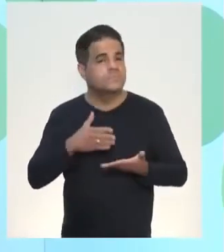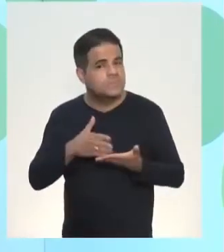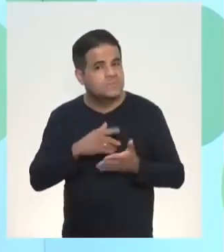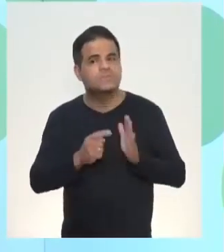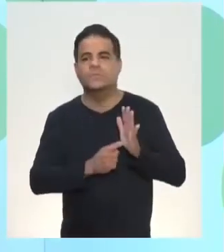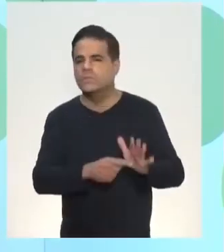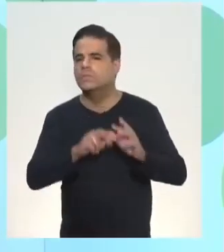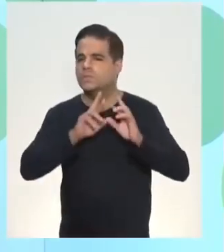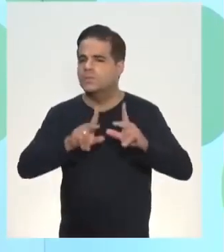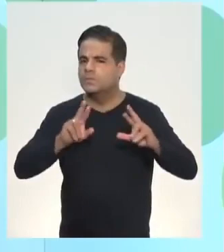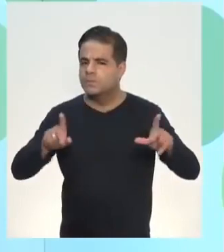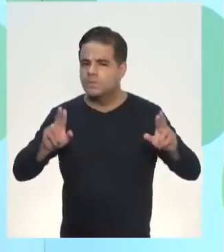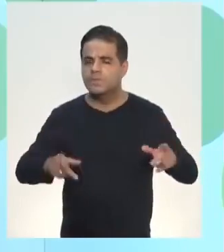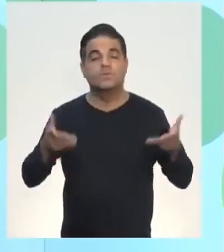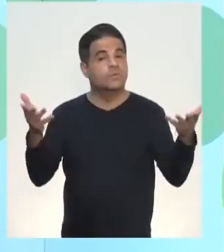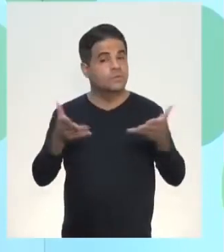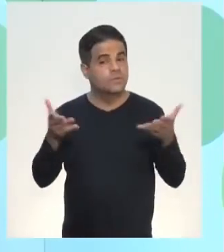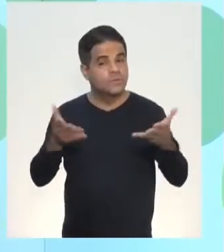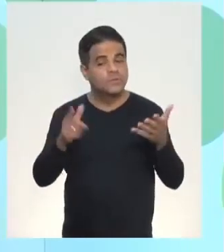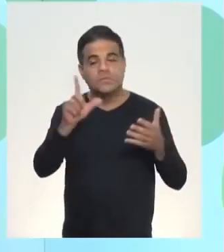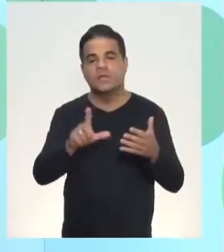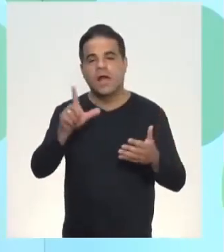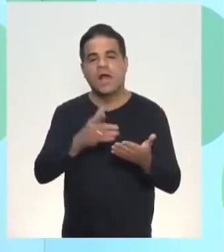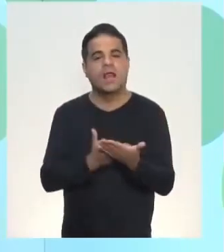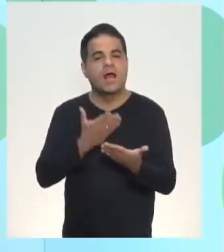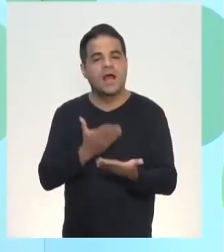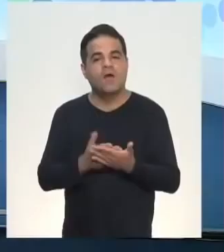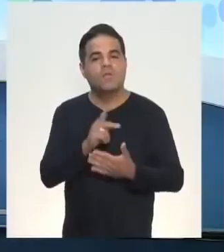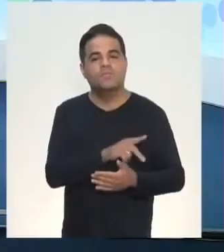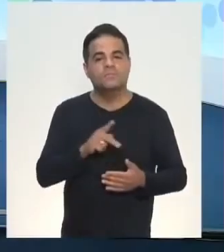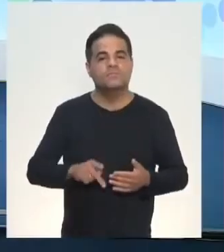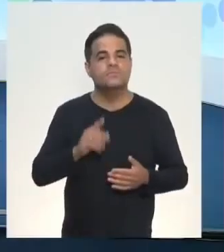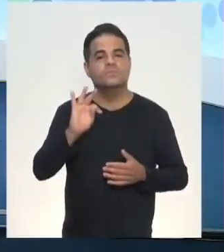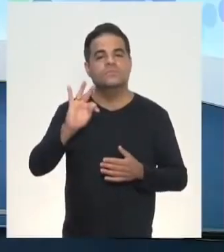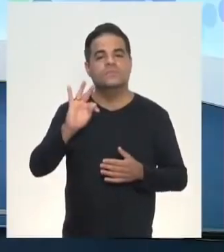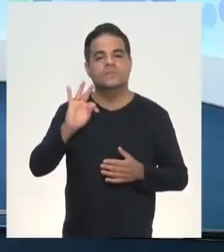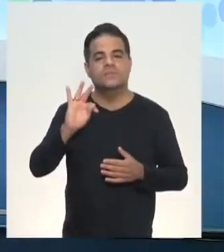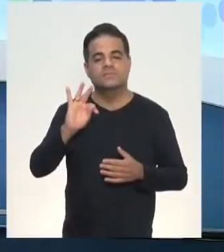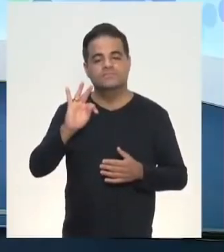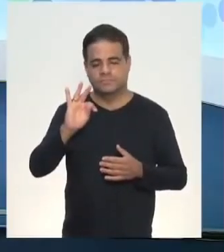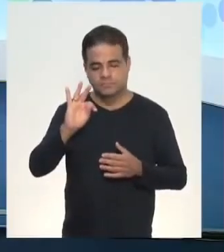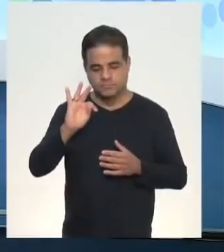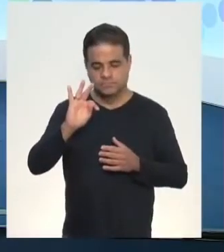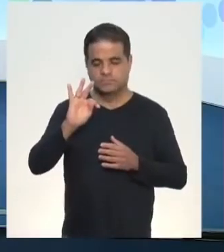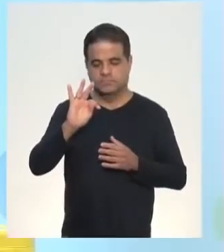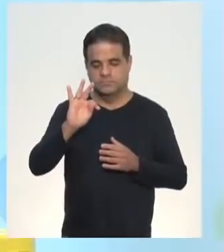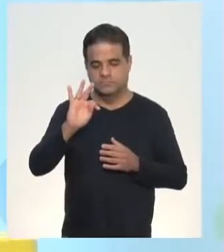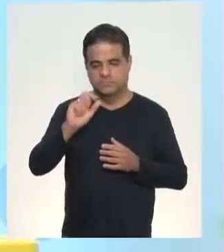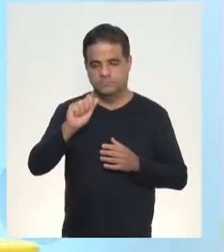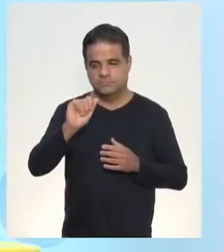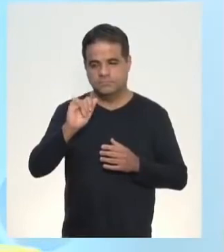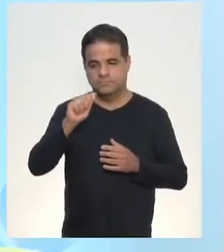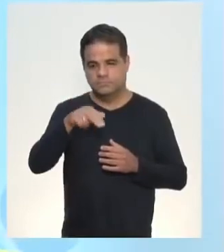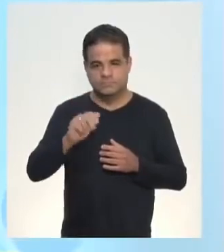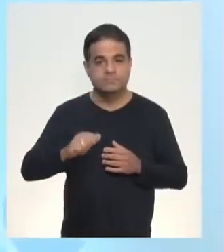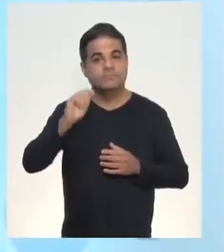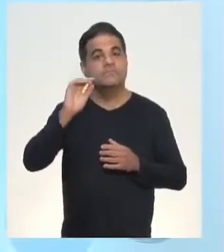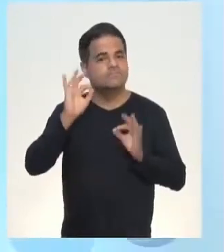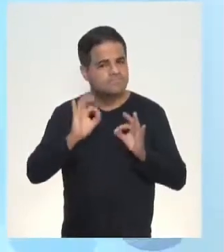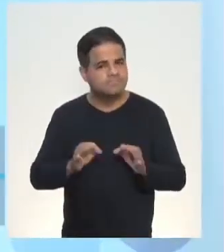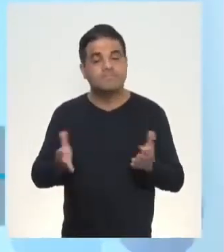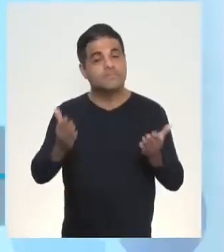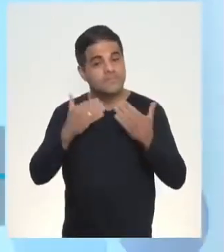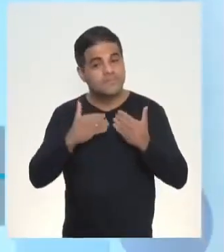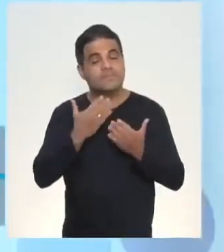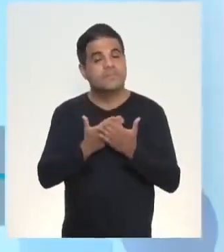caramba. E hoje, claro, a aula da professora Tayana, aquela aula excelente. Vamos lá, alunos,